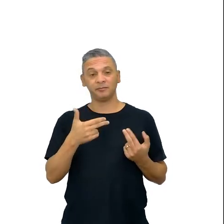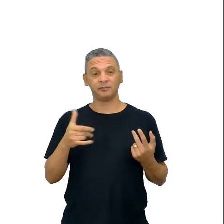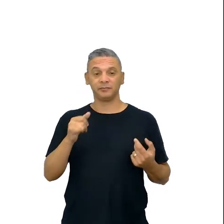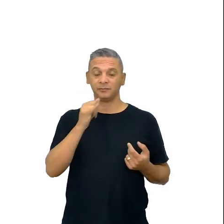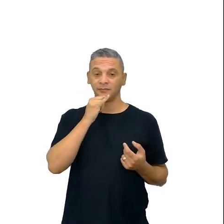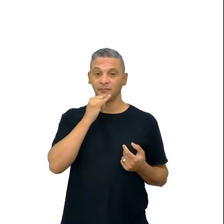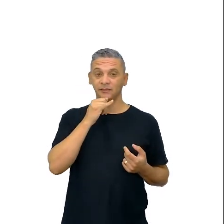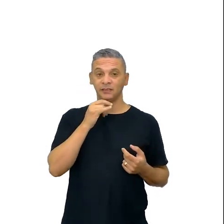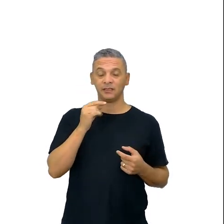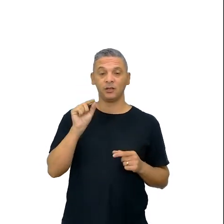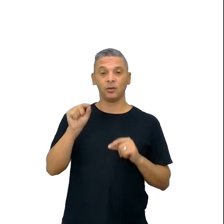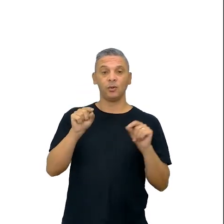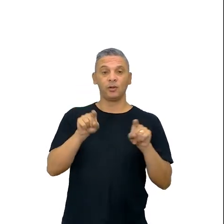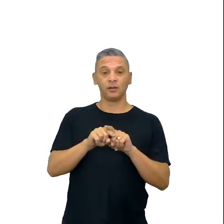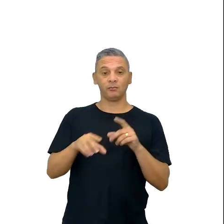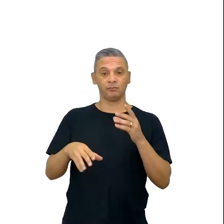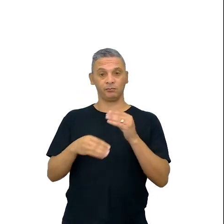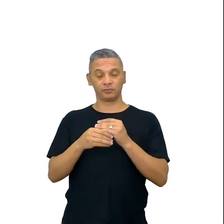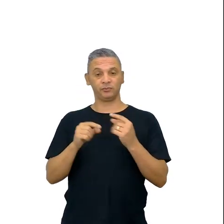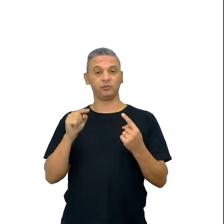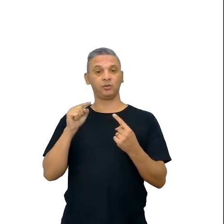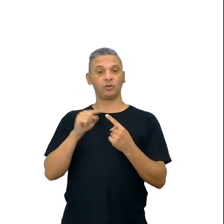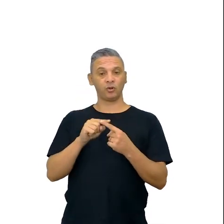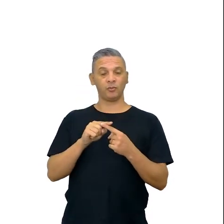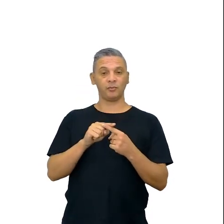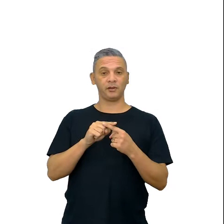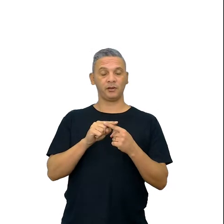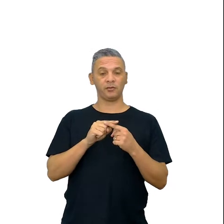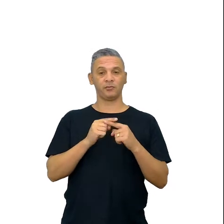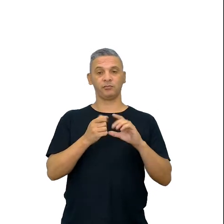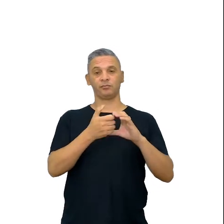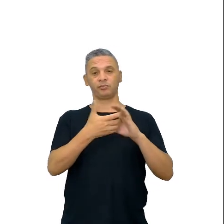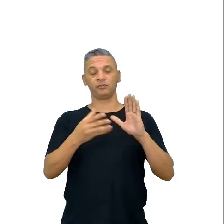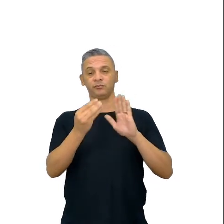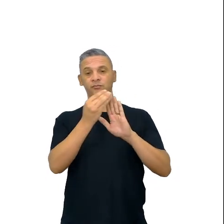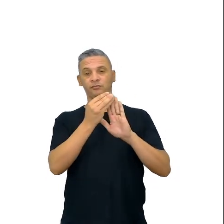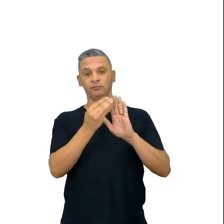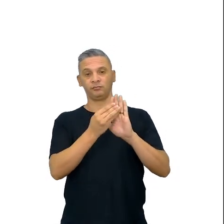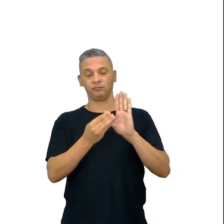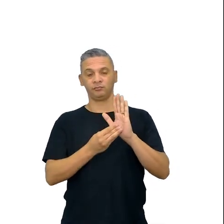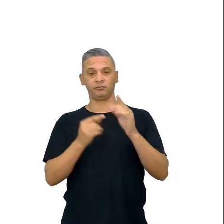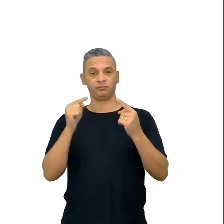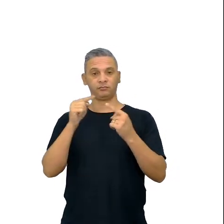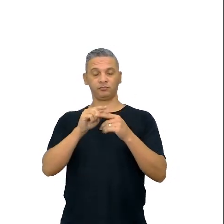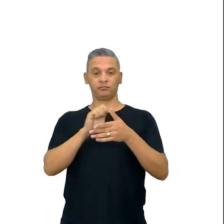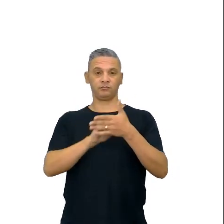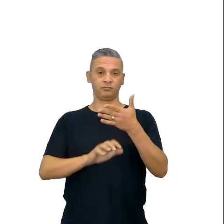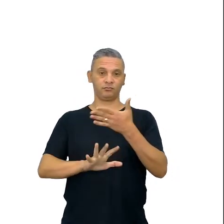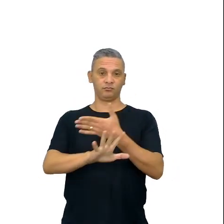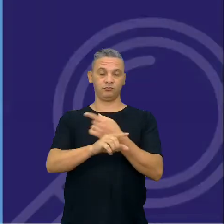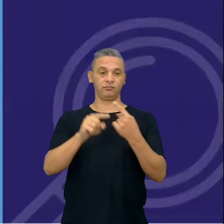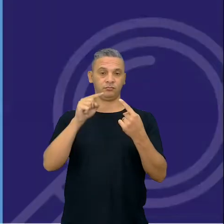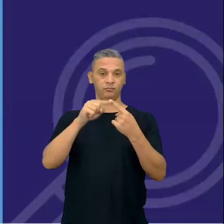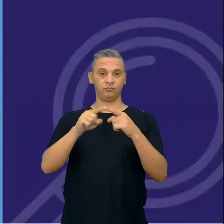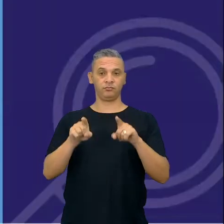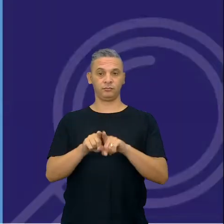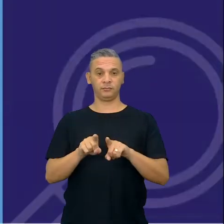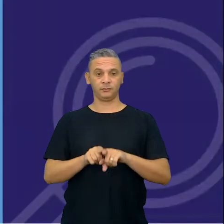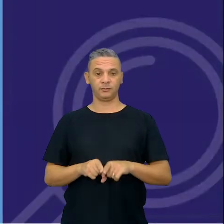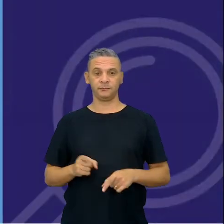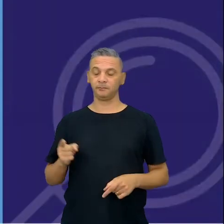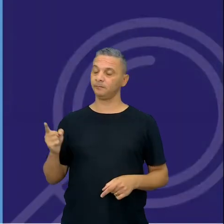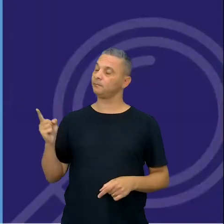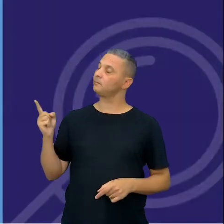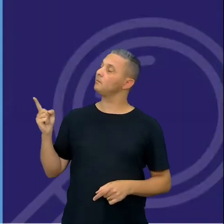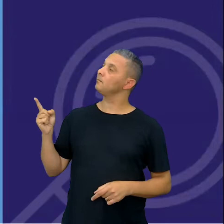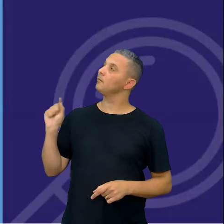alguma coisa em que agregue outro componente ou outros componentes curriculares. o que que eu trago